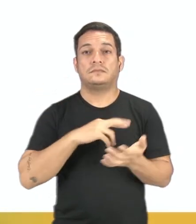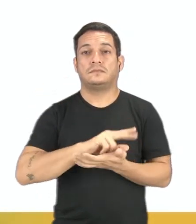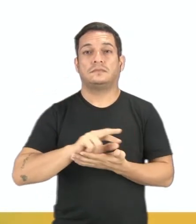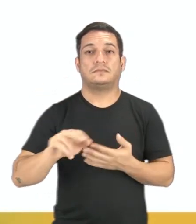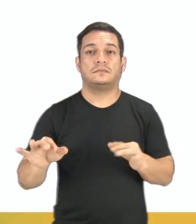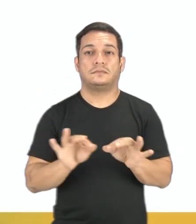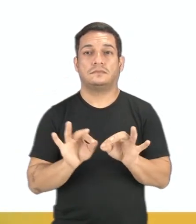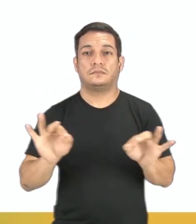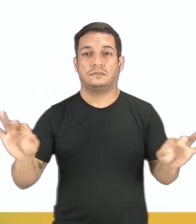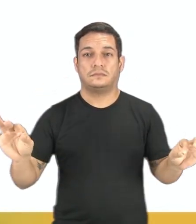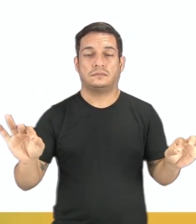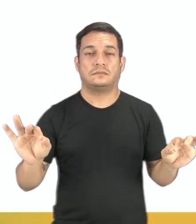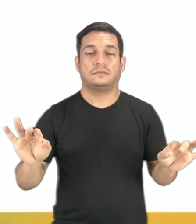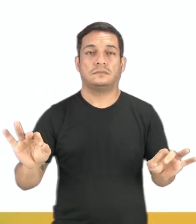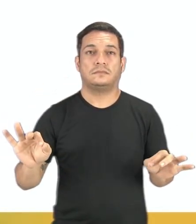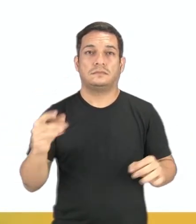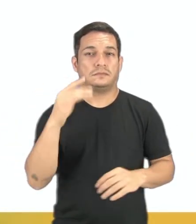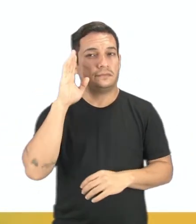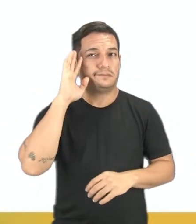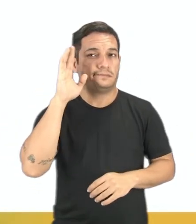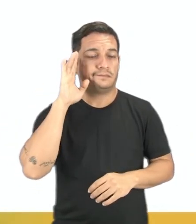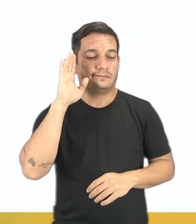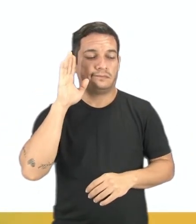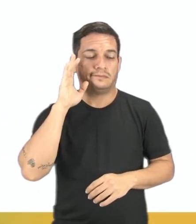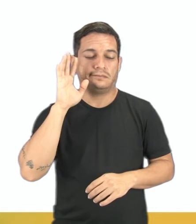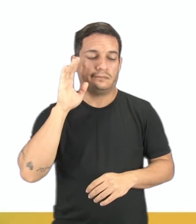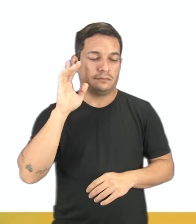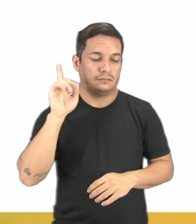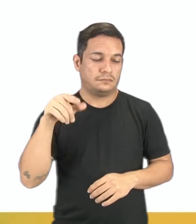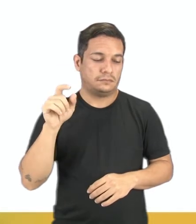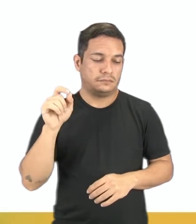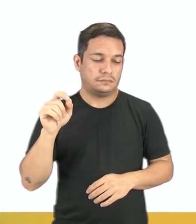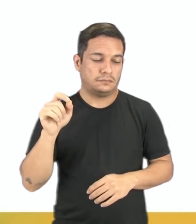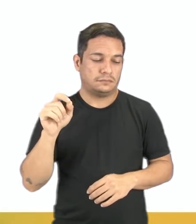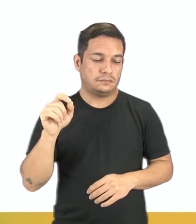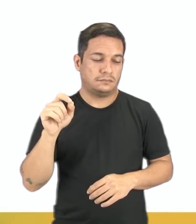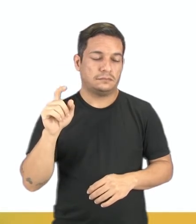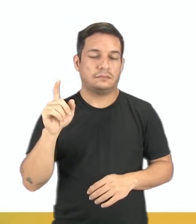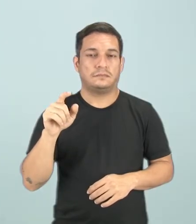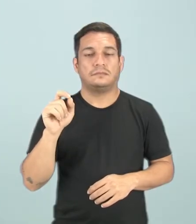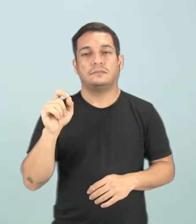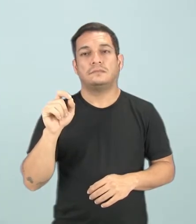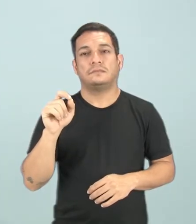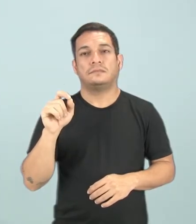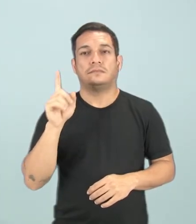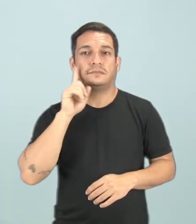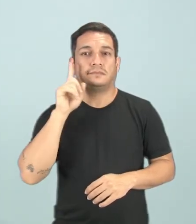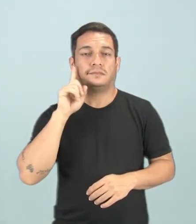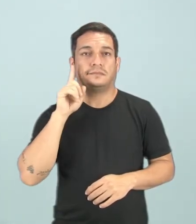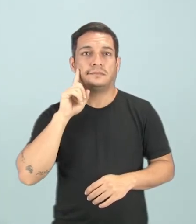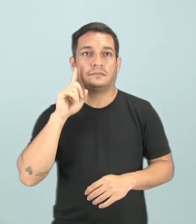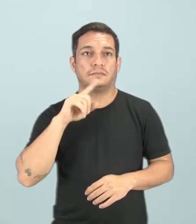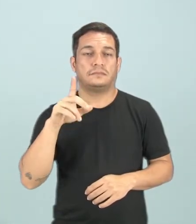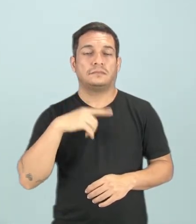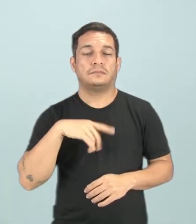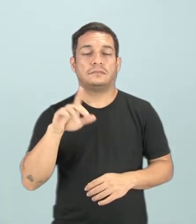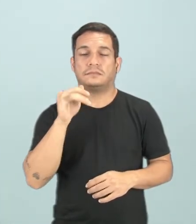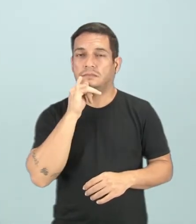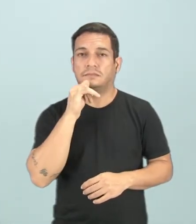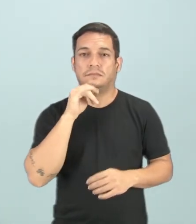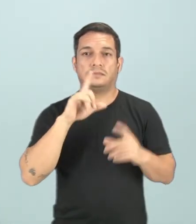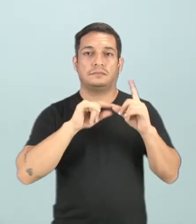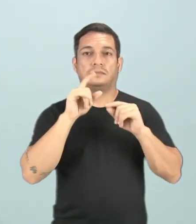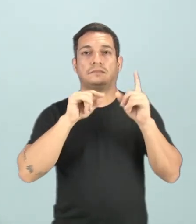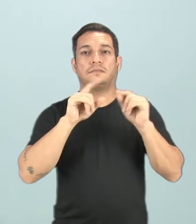infinitas retas. Então, só imaginar isso no dia a dia de vocês. Uma estrela, por